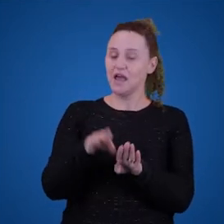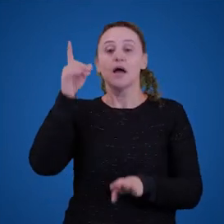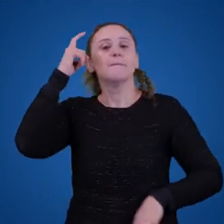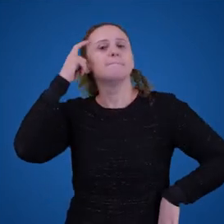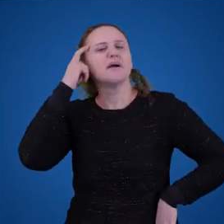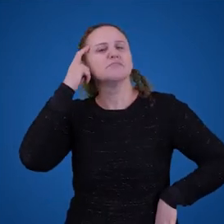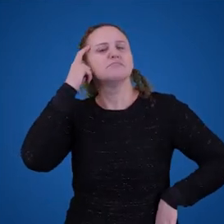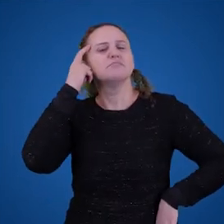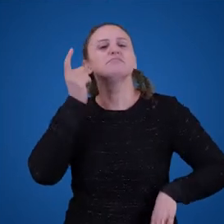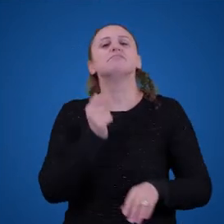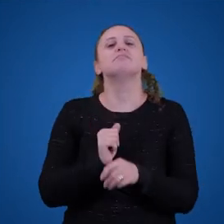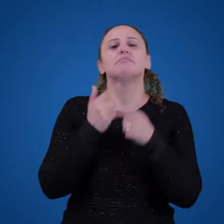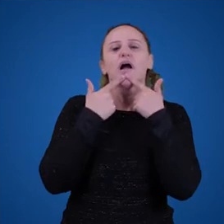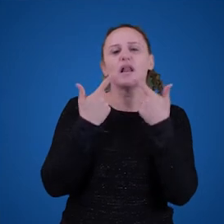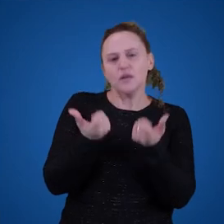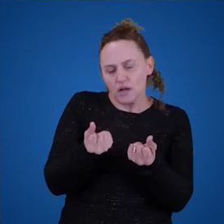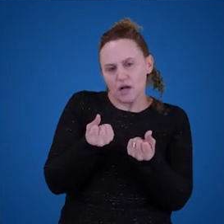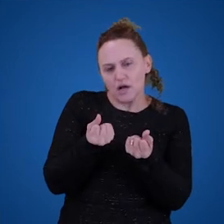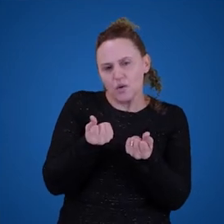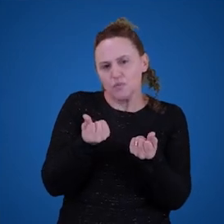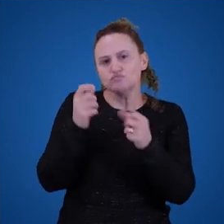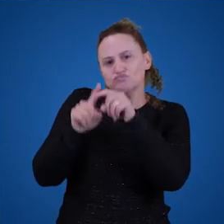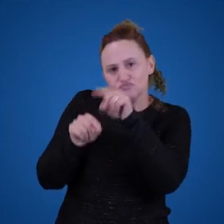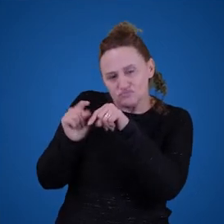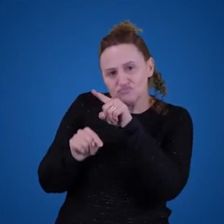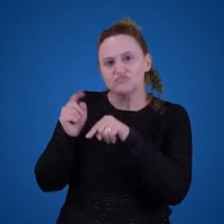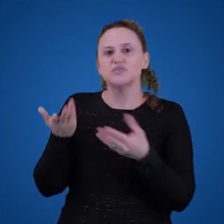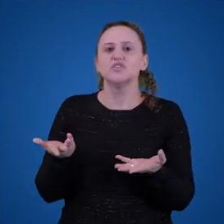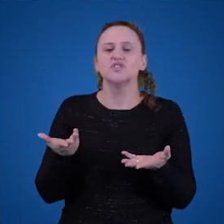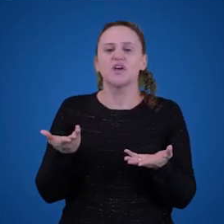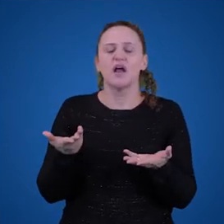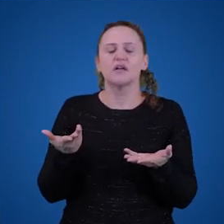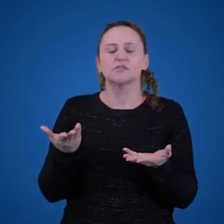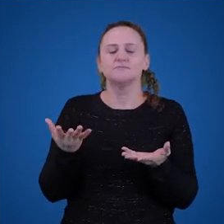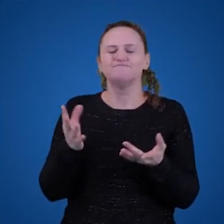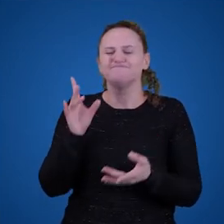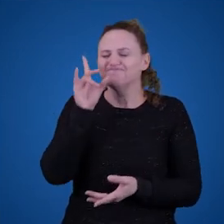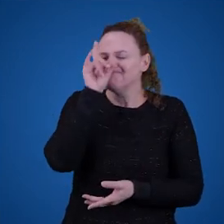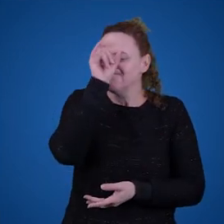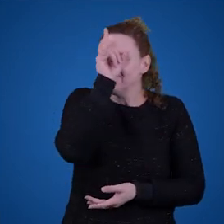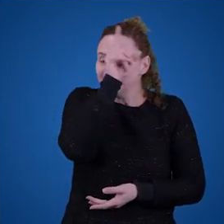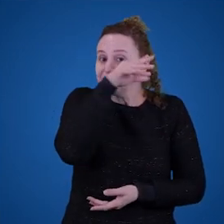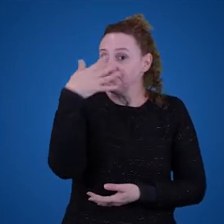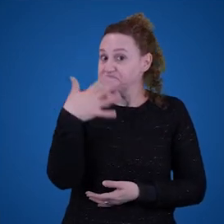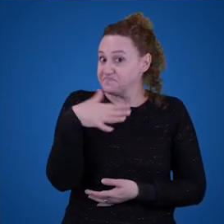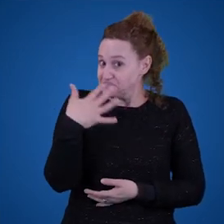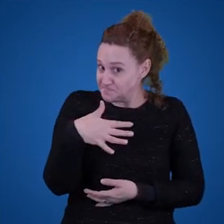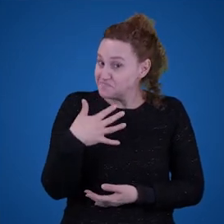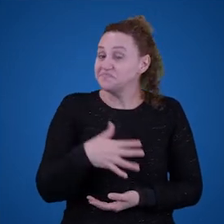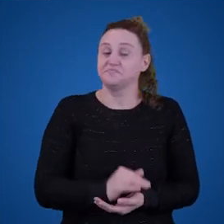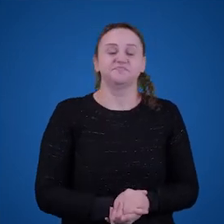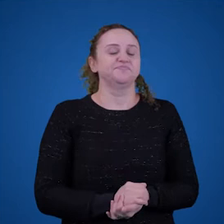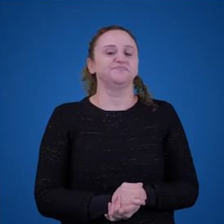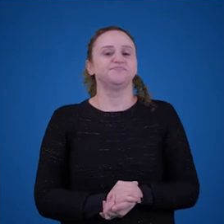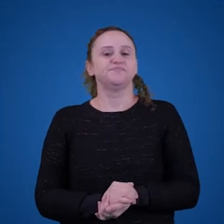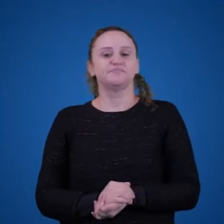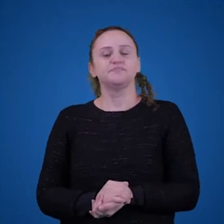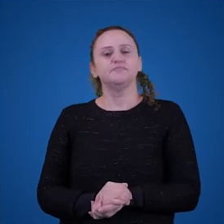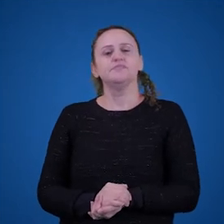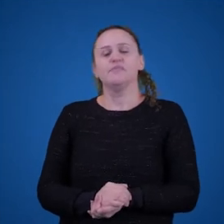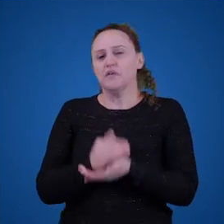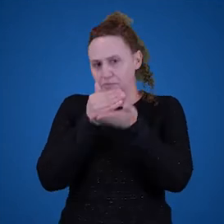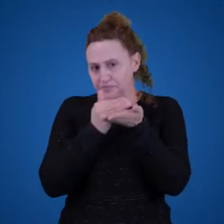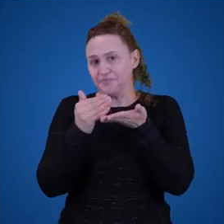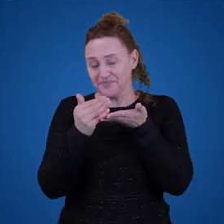a linguagem, né? Como um objeto extremamente complexo e problemático. Então, a gente pode começar